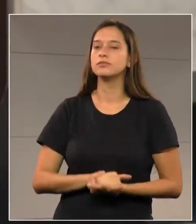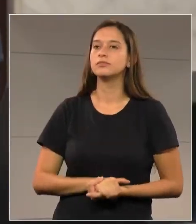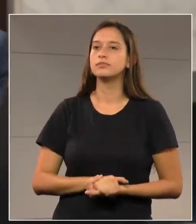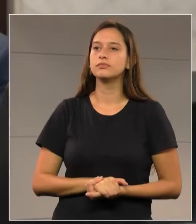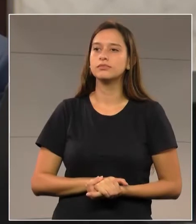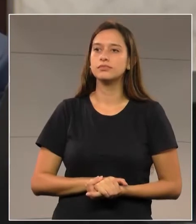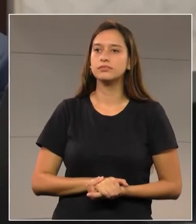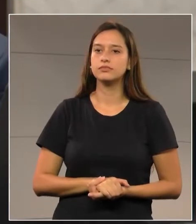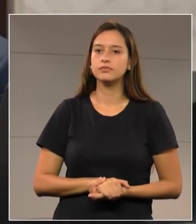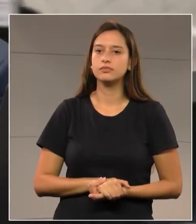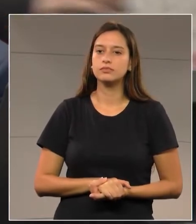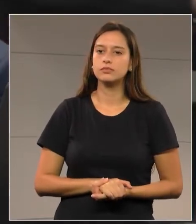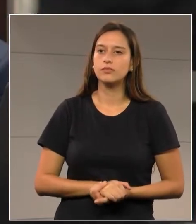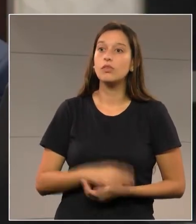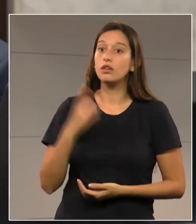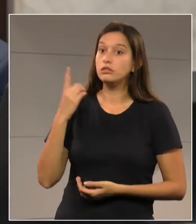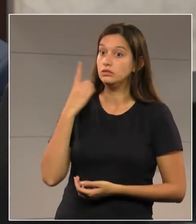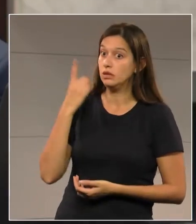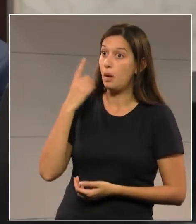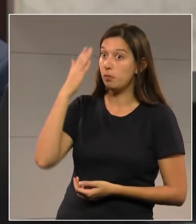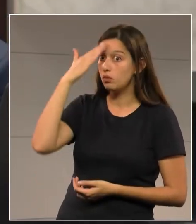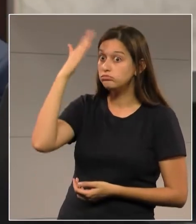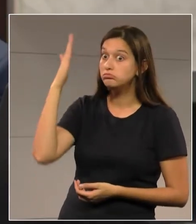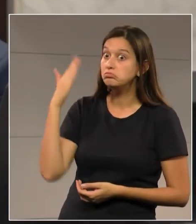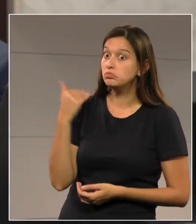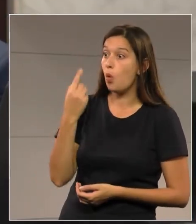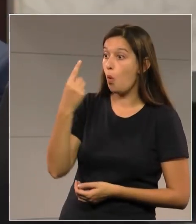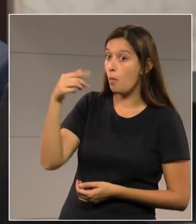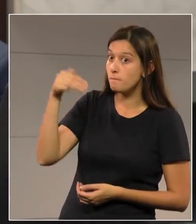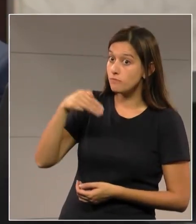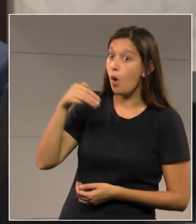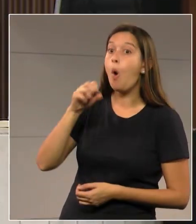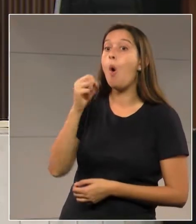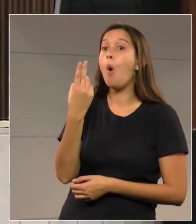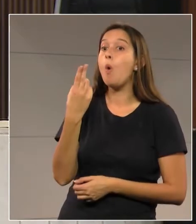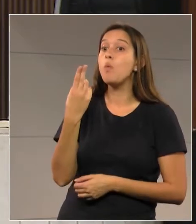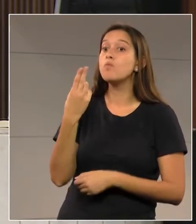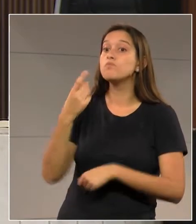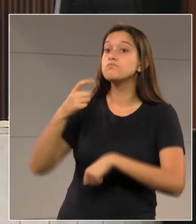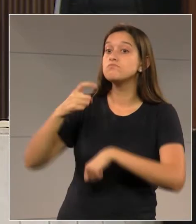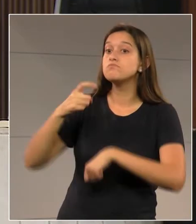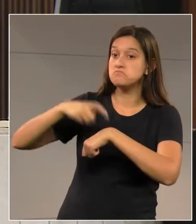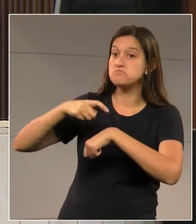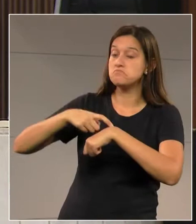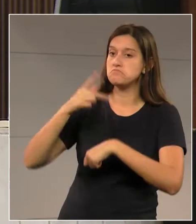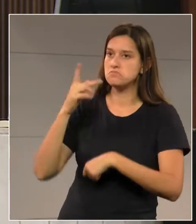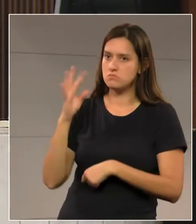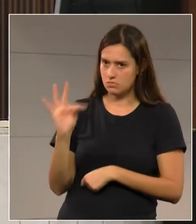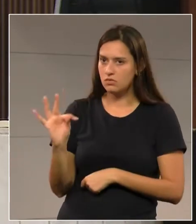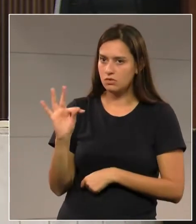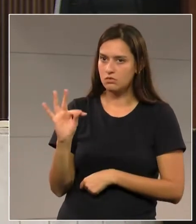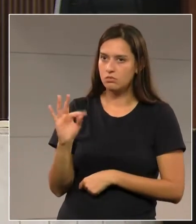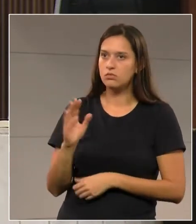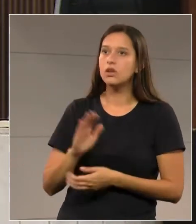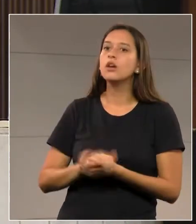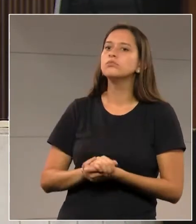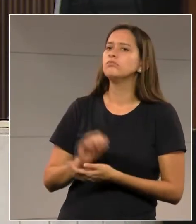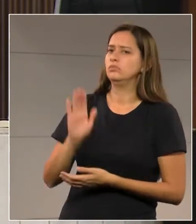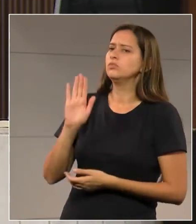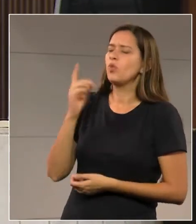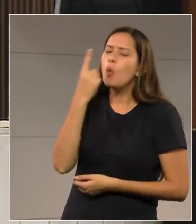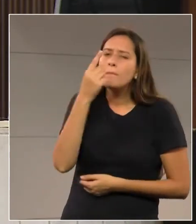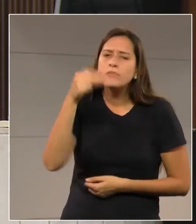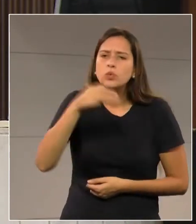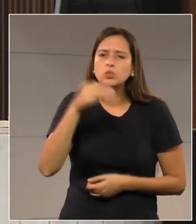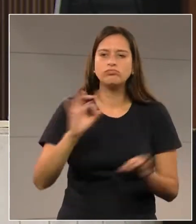Deputada Luciana, você tem um minuto, ou fala no horário do PT? Só um minuto para concluir. Nós estamos falando